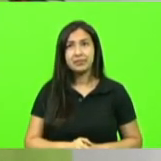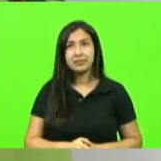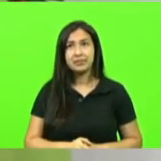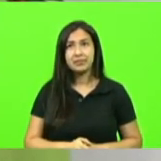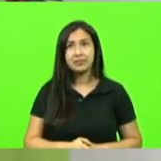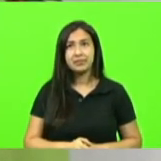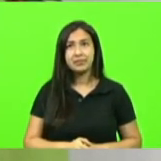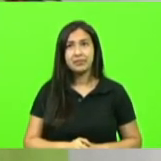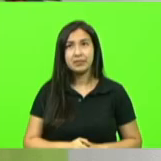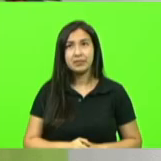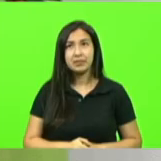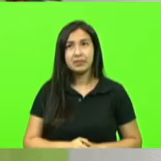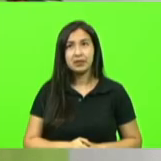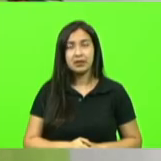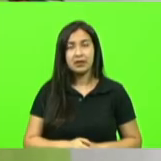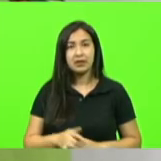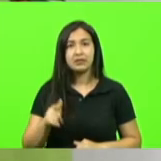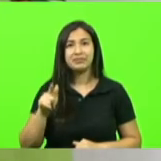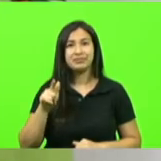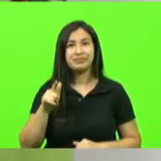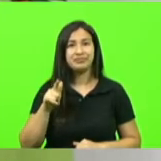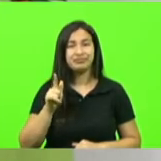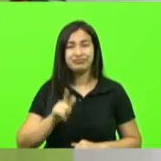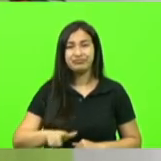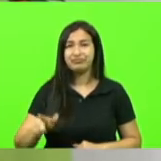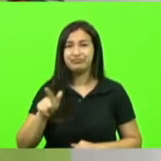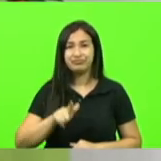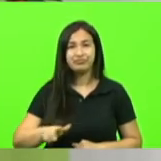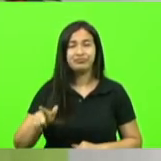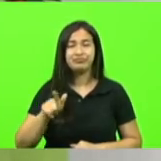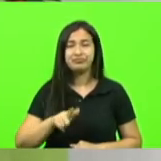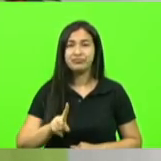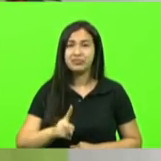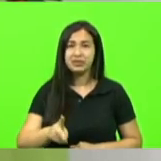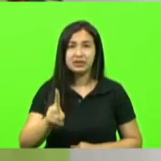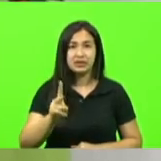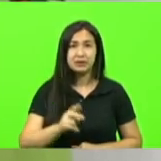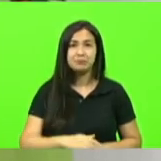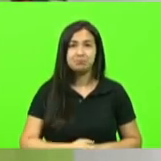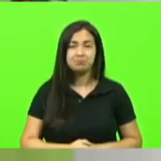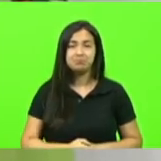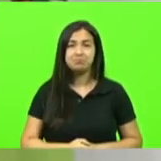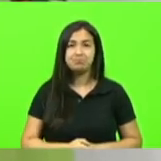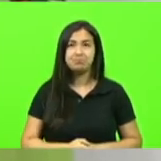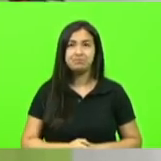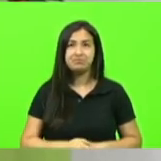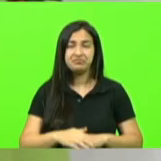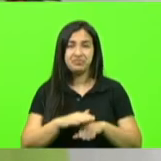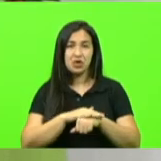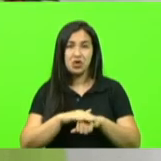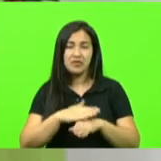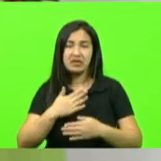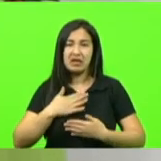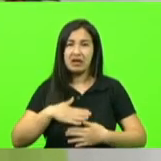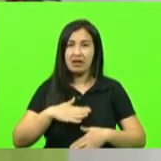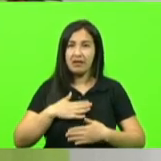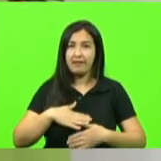é mais do mesmo mais do mesmo conversa mansa